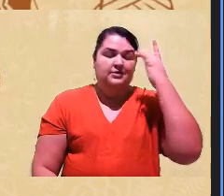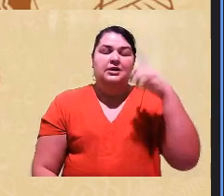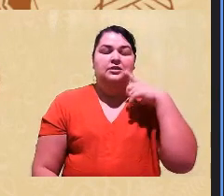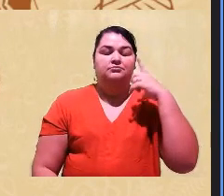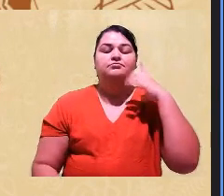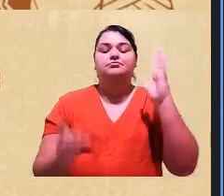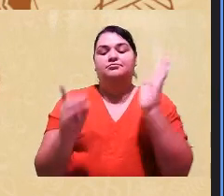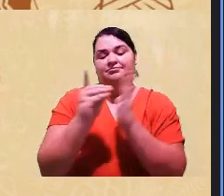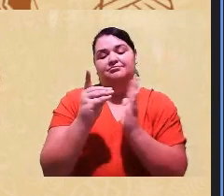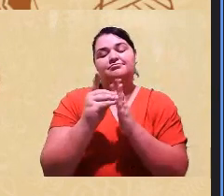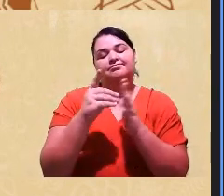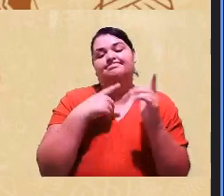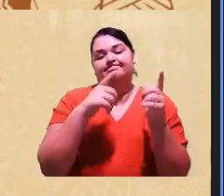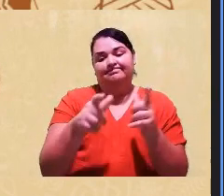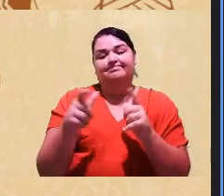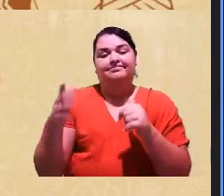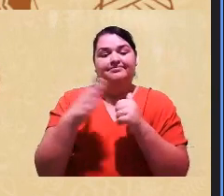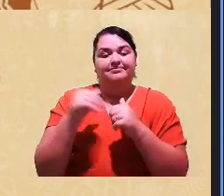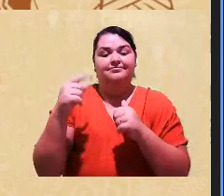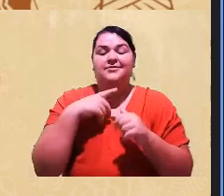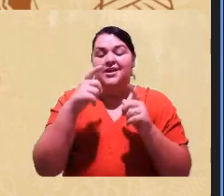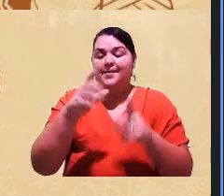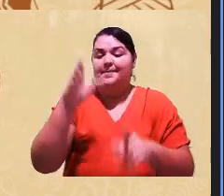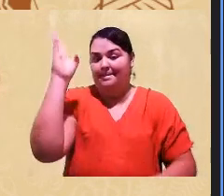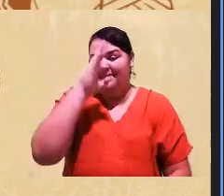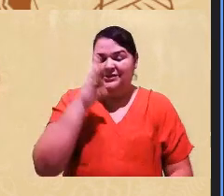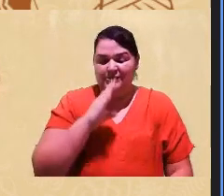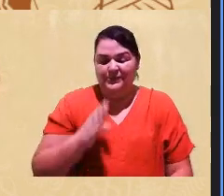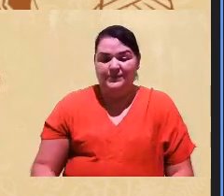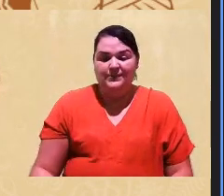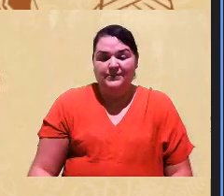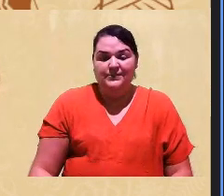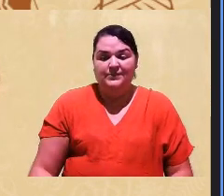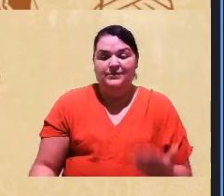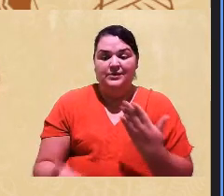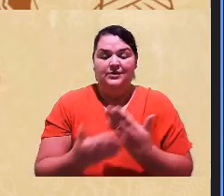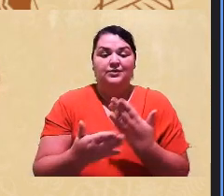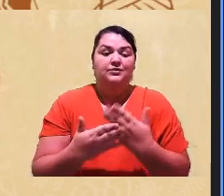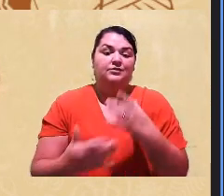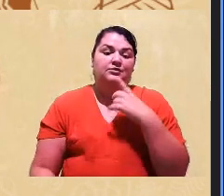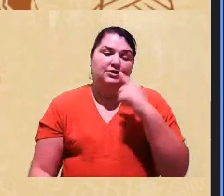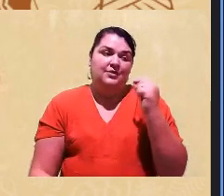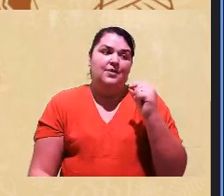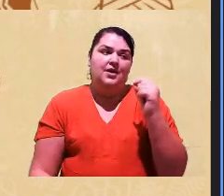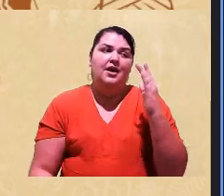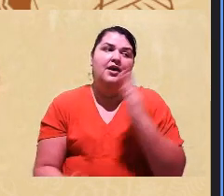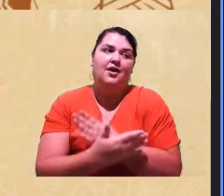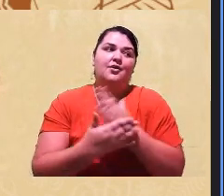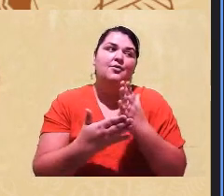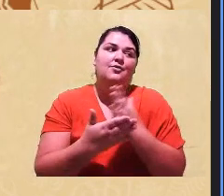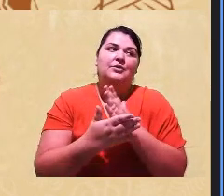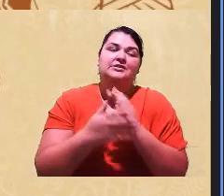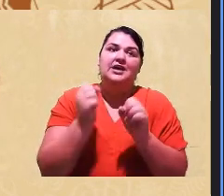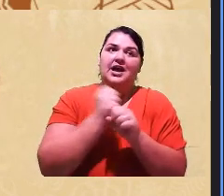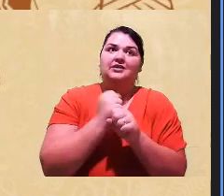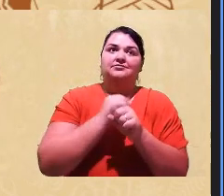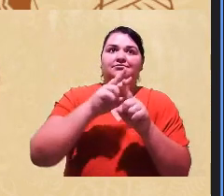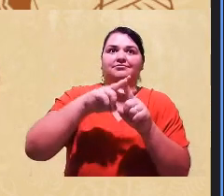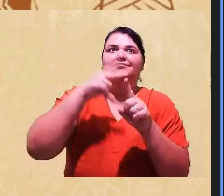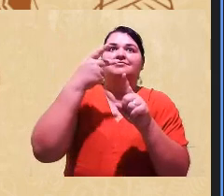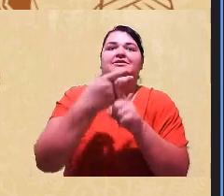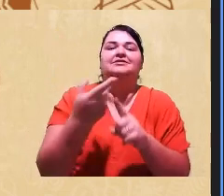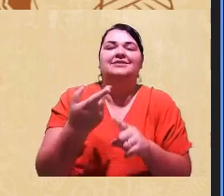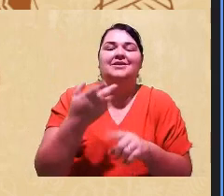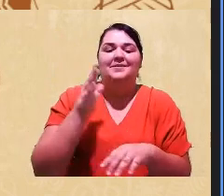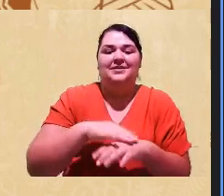esse território que hoje chamamos de Brasil. Alguns estudos botam alguns anos, muitos anos a mais, mas vamos ficar com